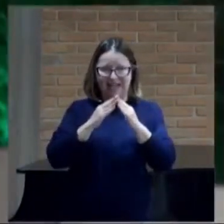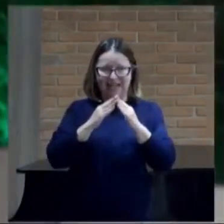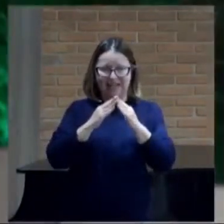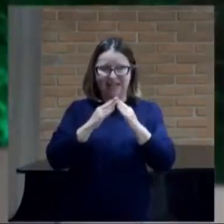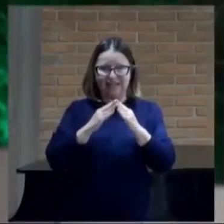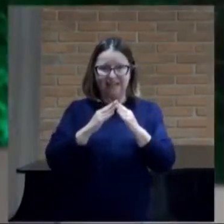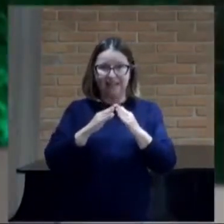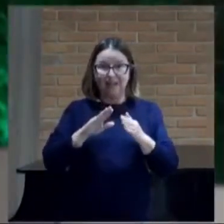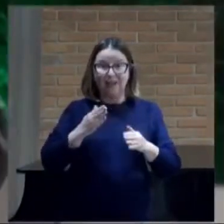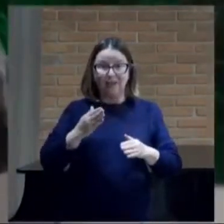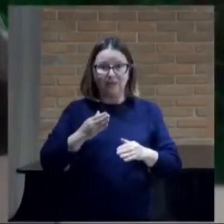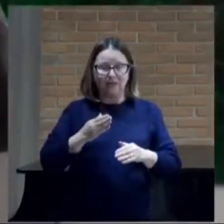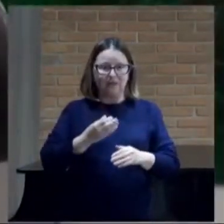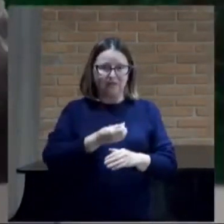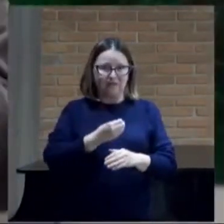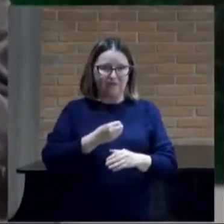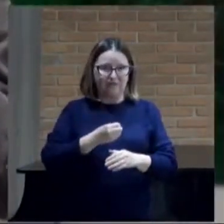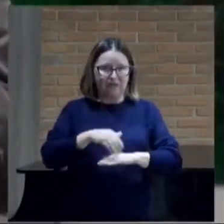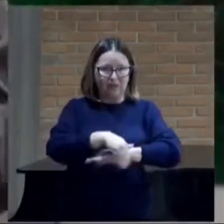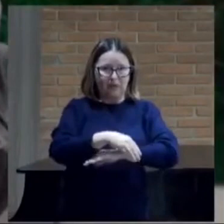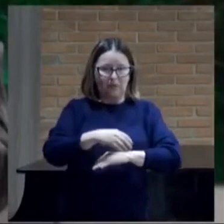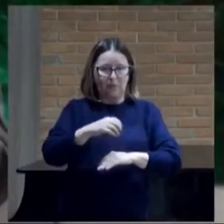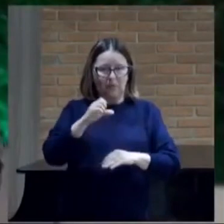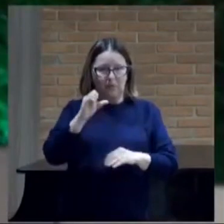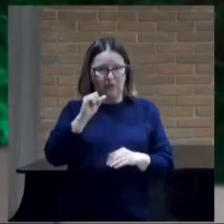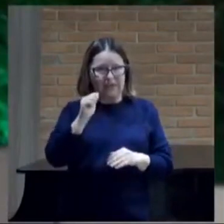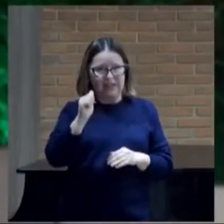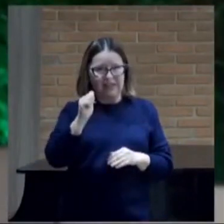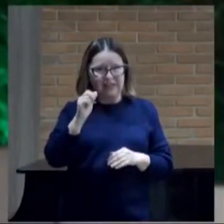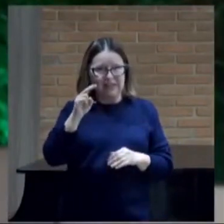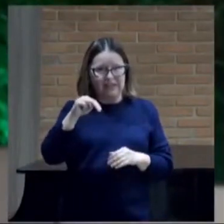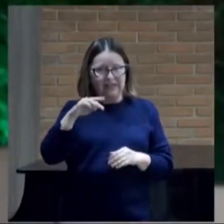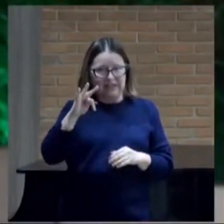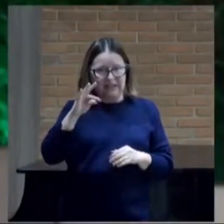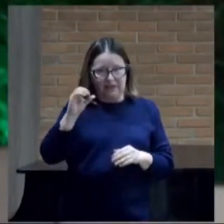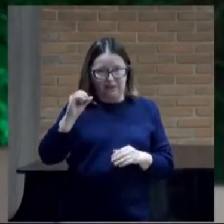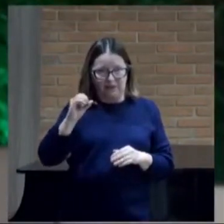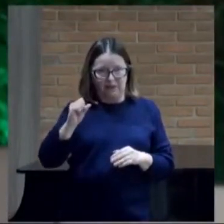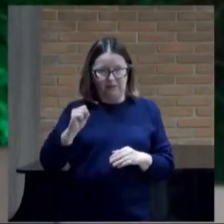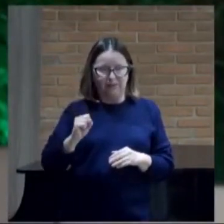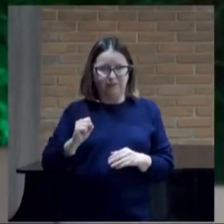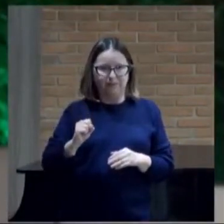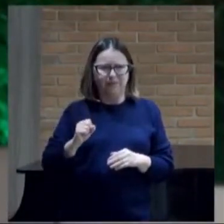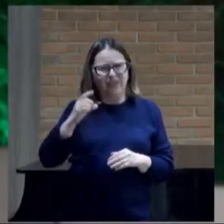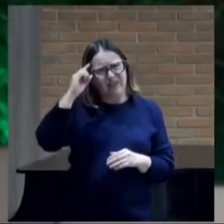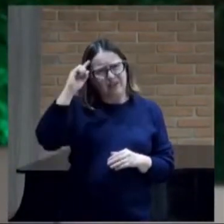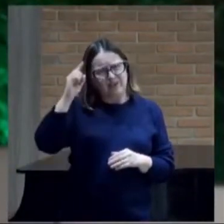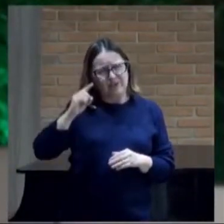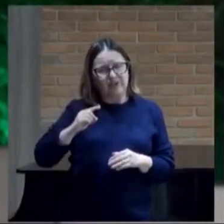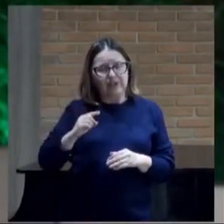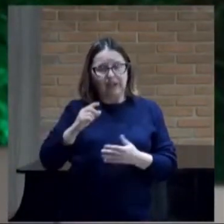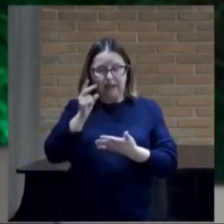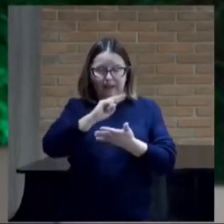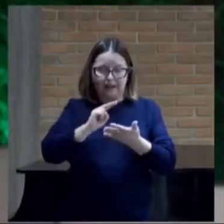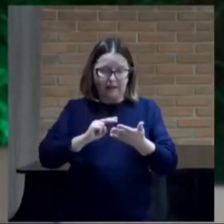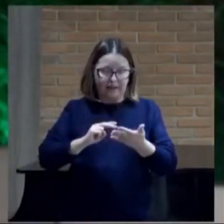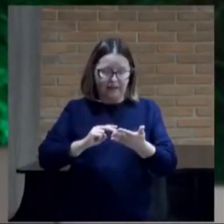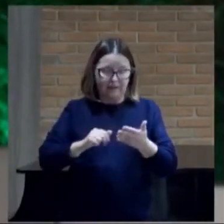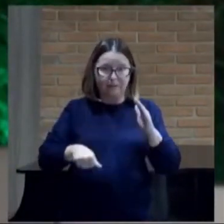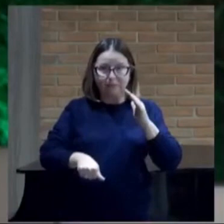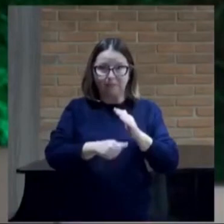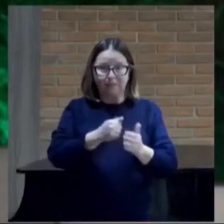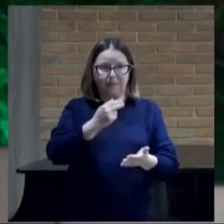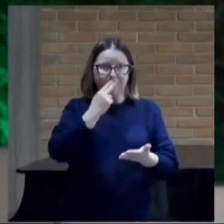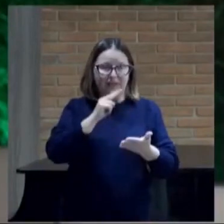E um dia nós estávamos lendo A carta, a primeira carta de João Quem comete pecado É do diabo